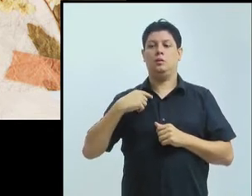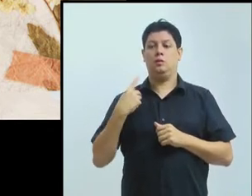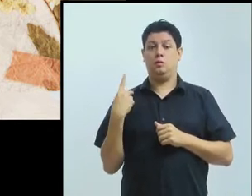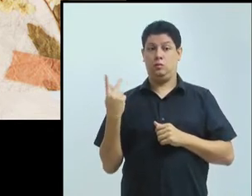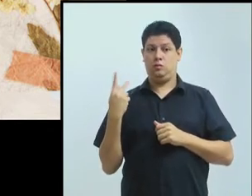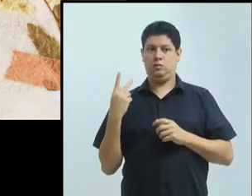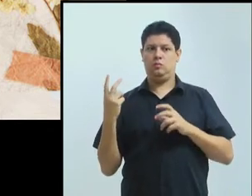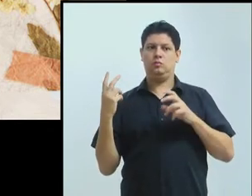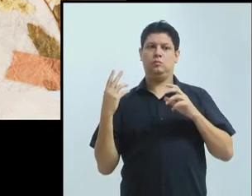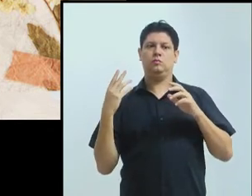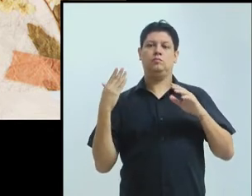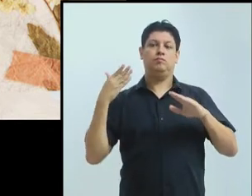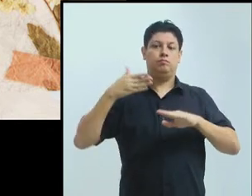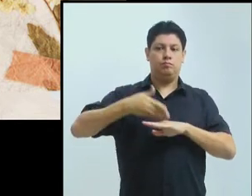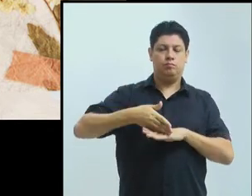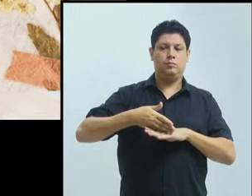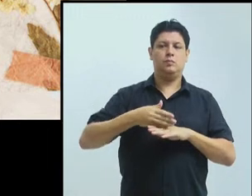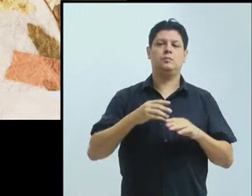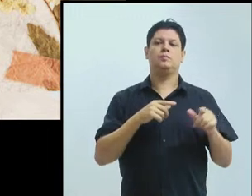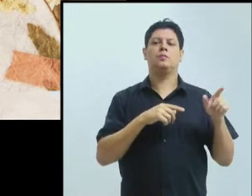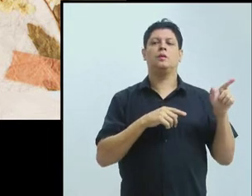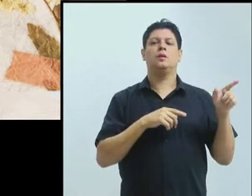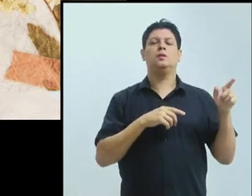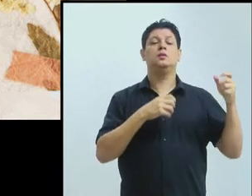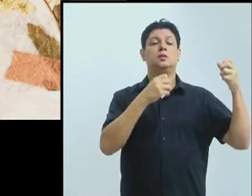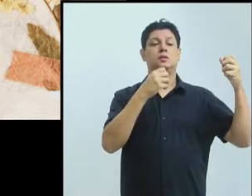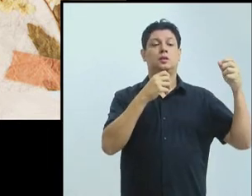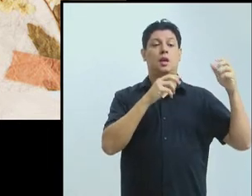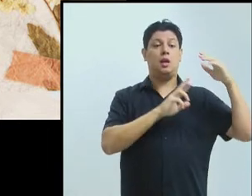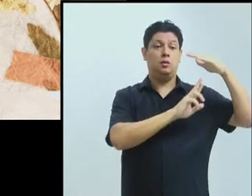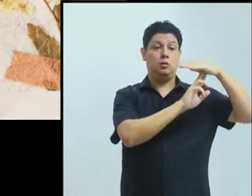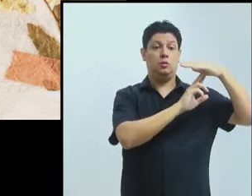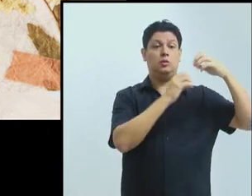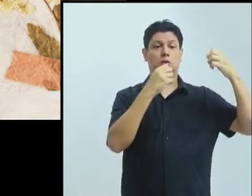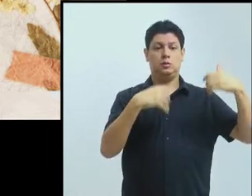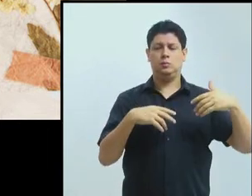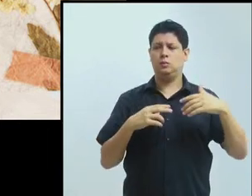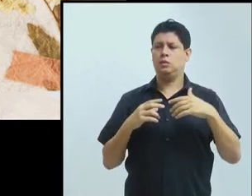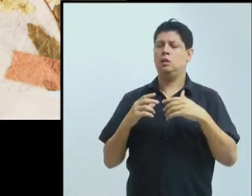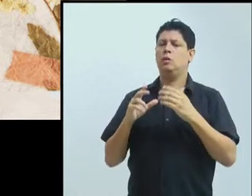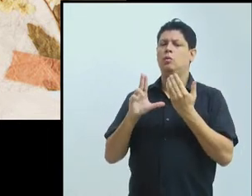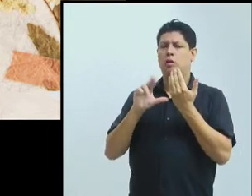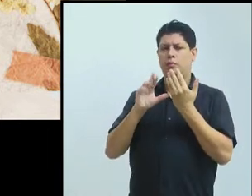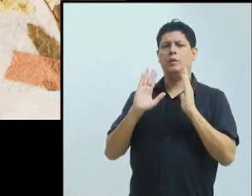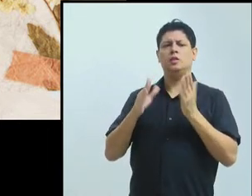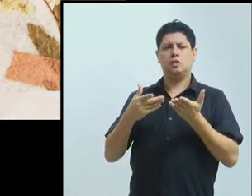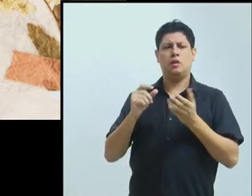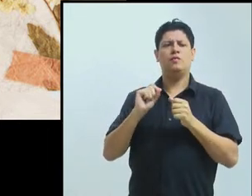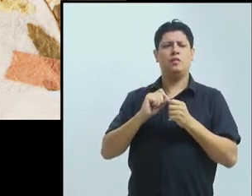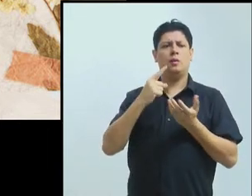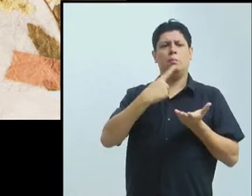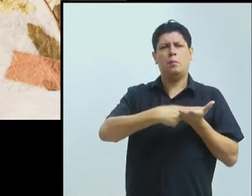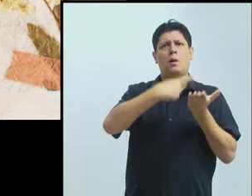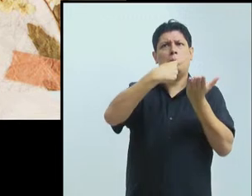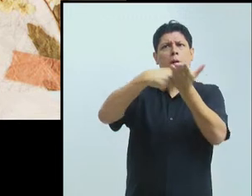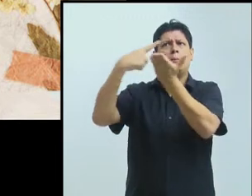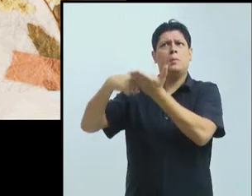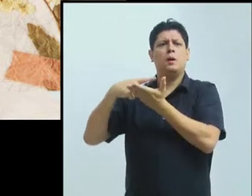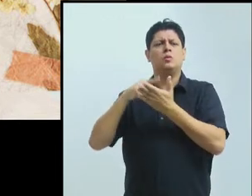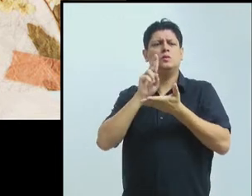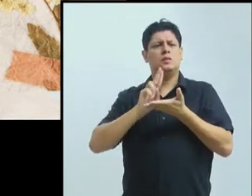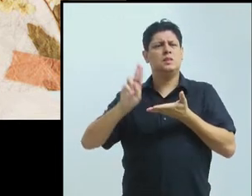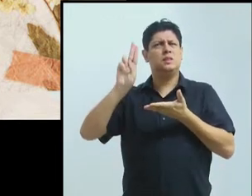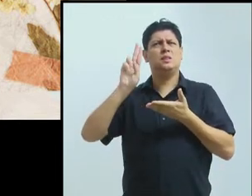mas são acordos que as pessoas fizeram e não movimentam o acordo. Bom, da parte deste acordo,